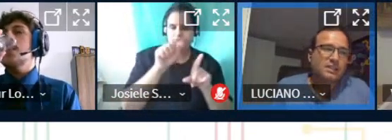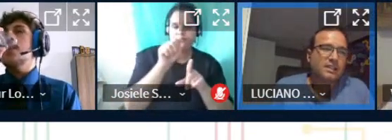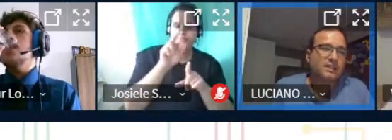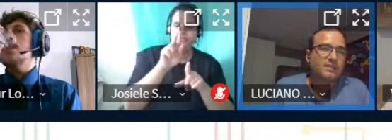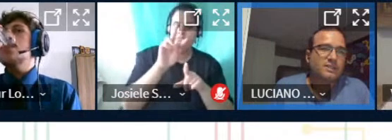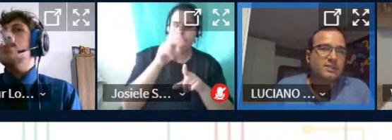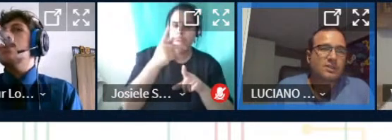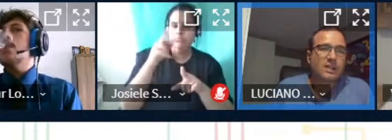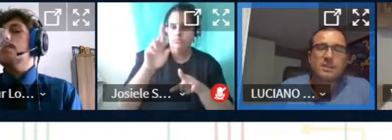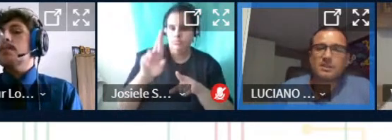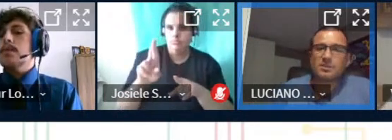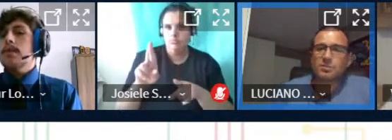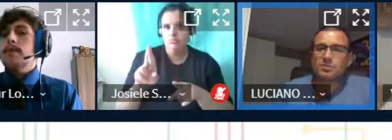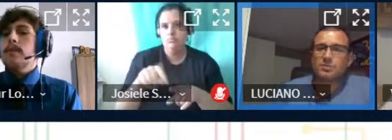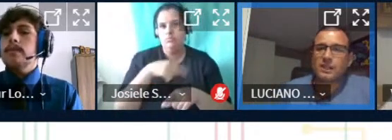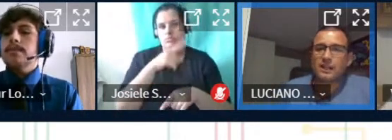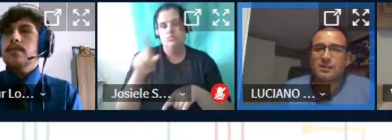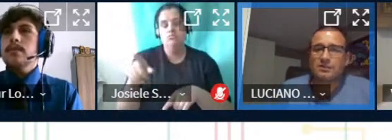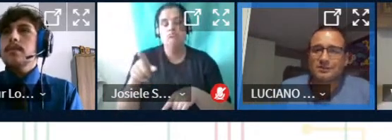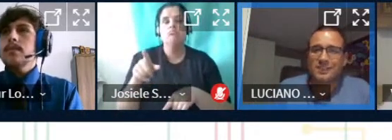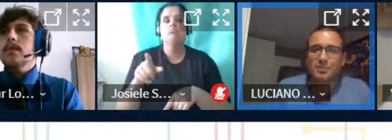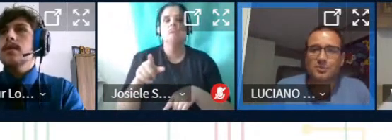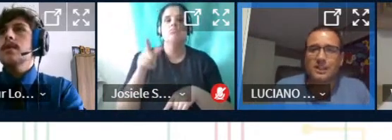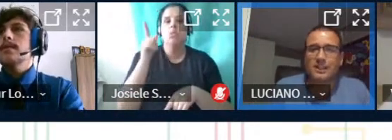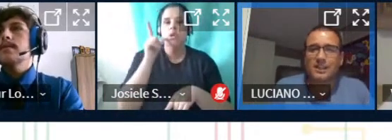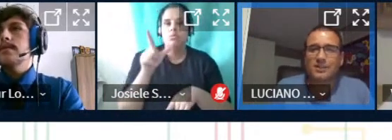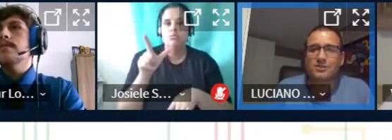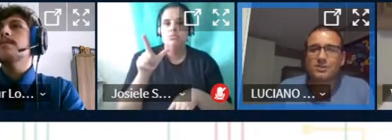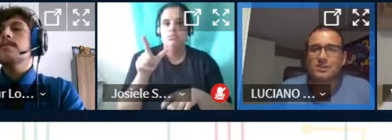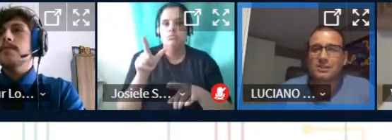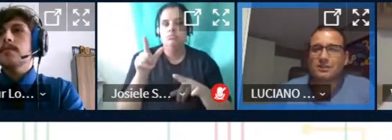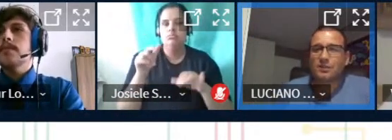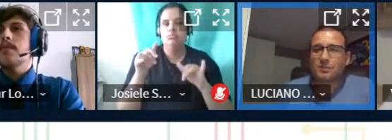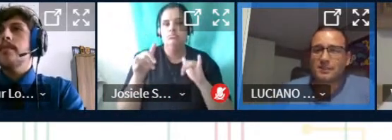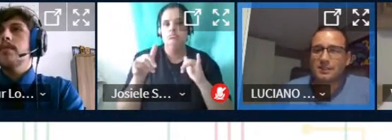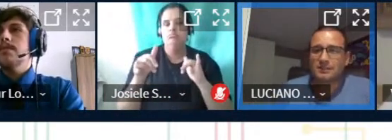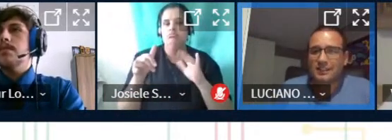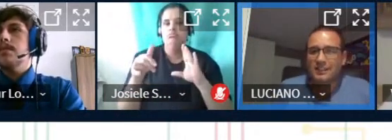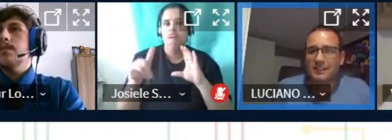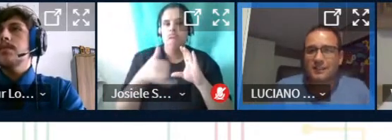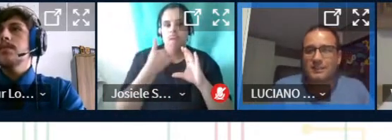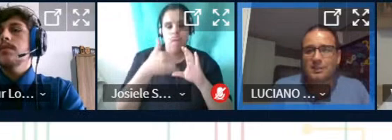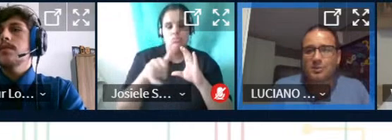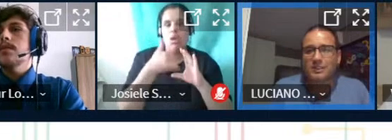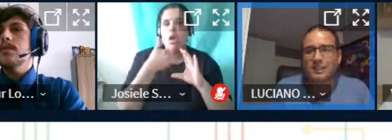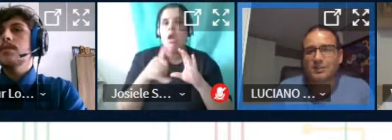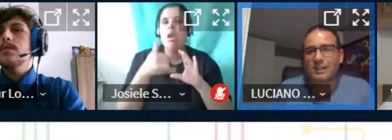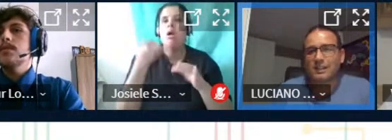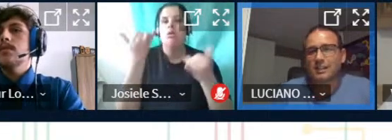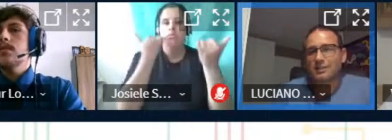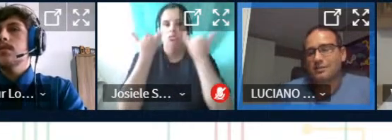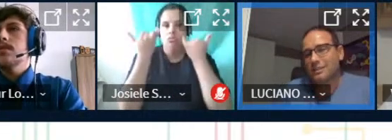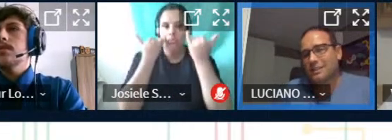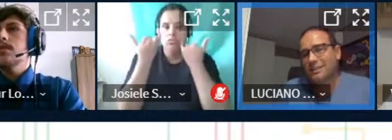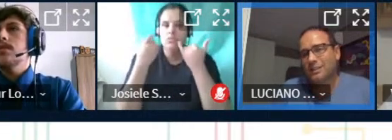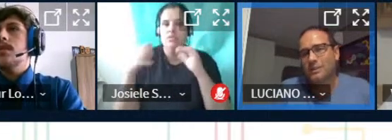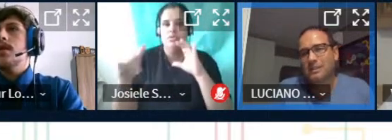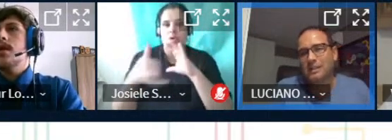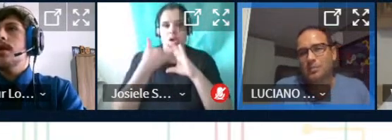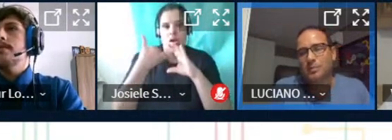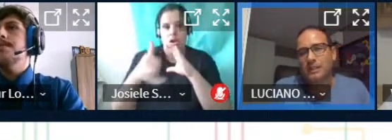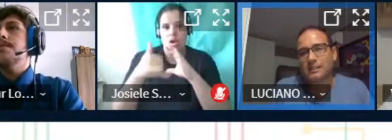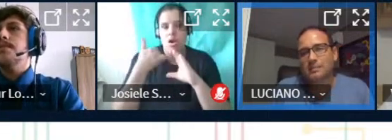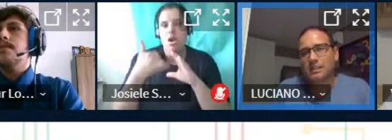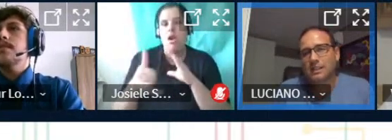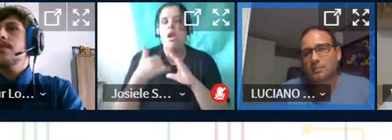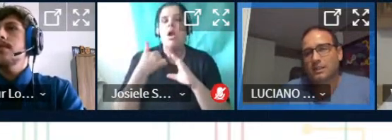né vocês estão caminhando para um canal né para um canal de informação você tem que montar um canal e